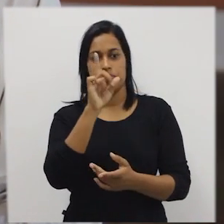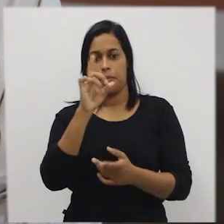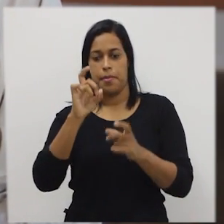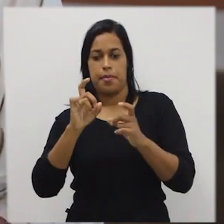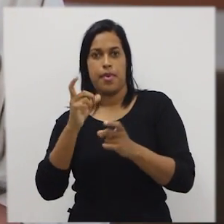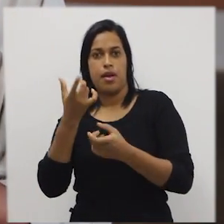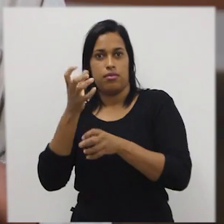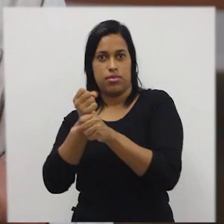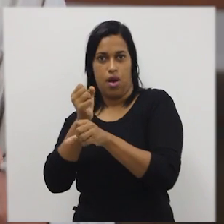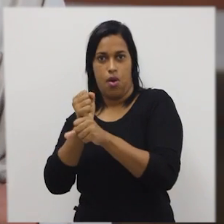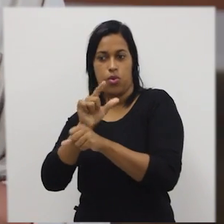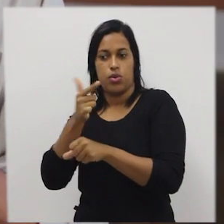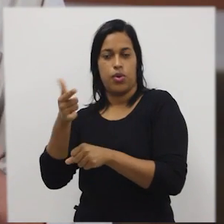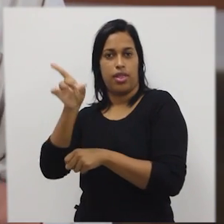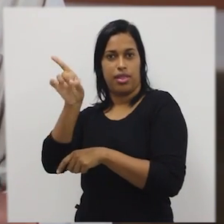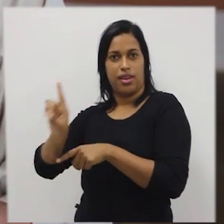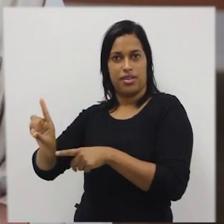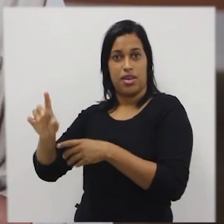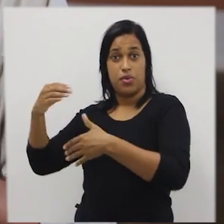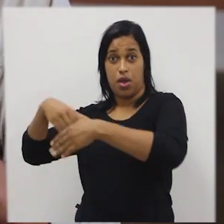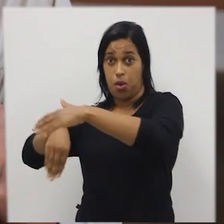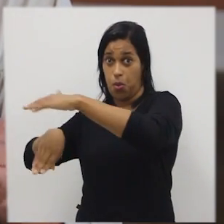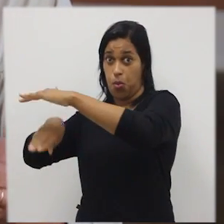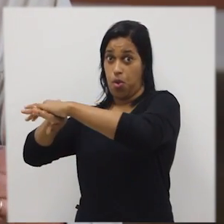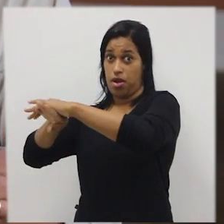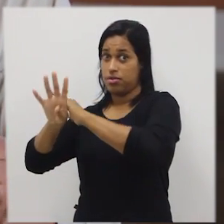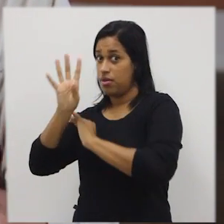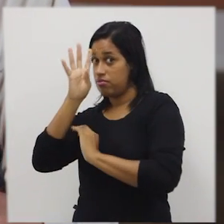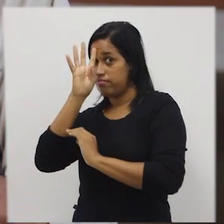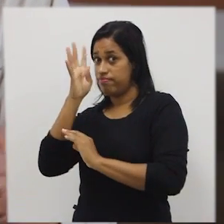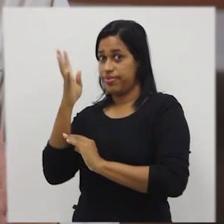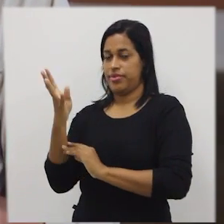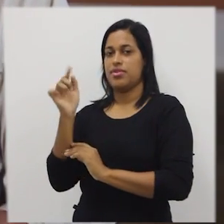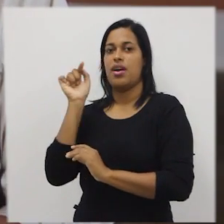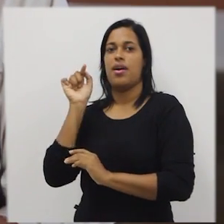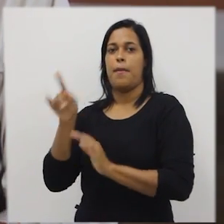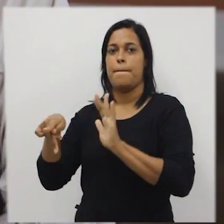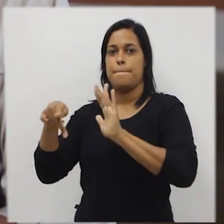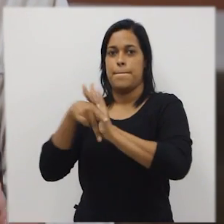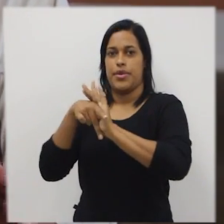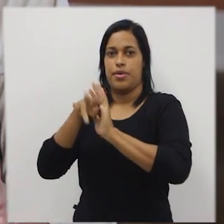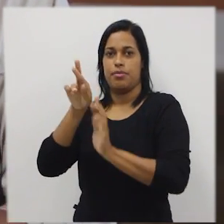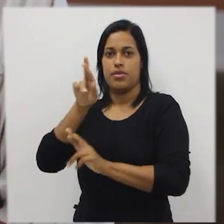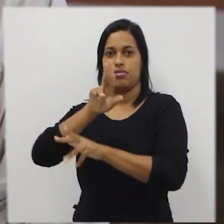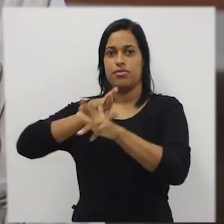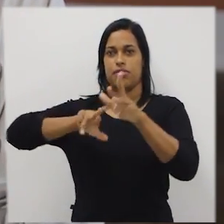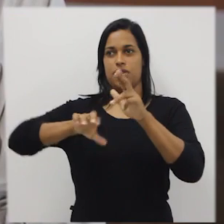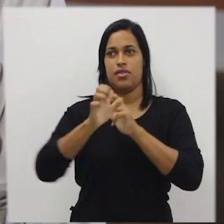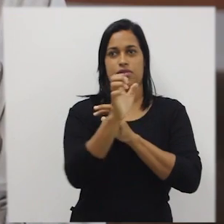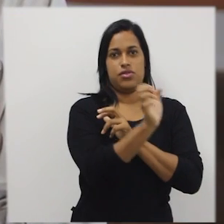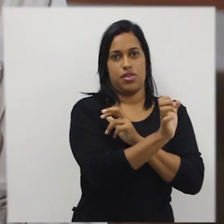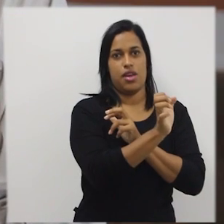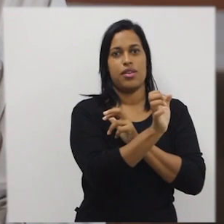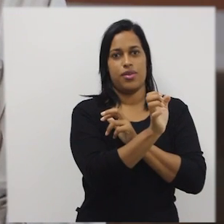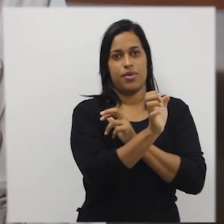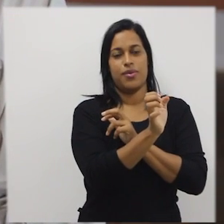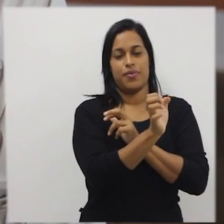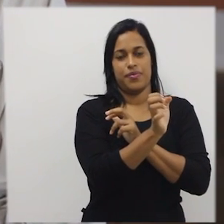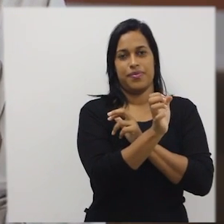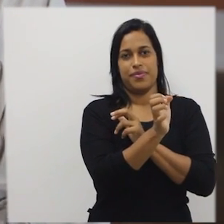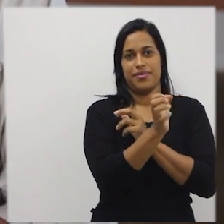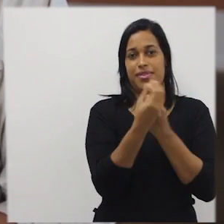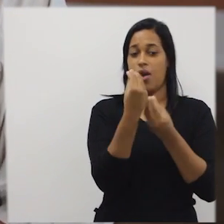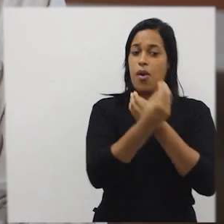e armazena o resultado, ou seja, atribui o resultado à variável que está do lado esquerdo. Então,